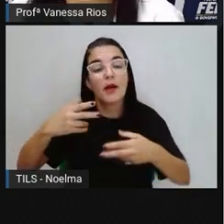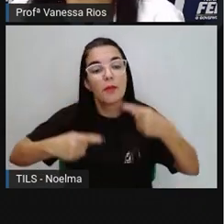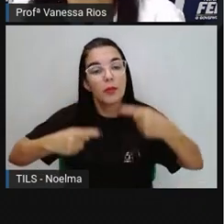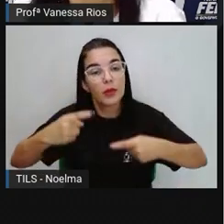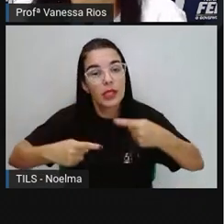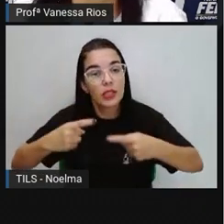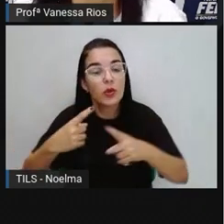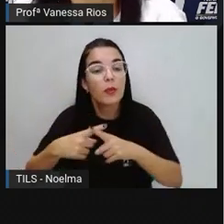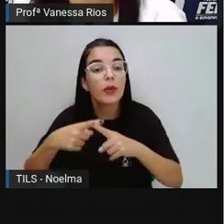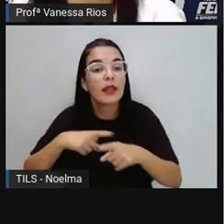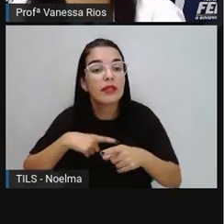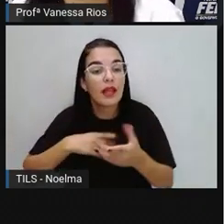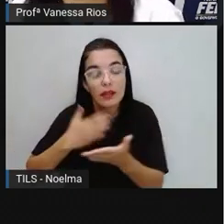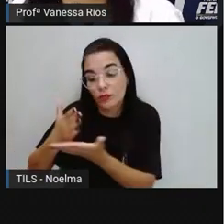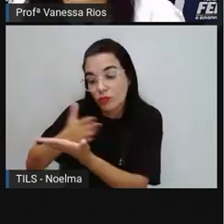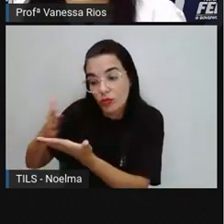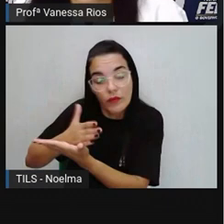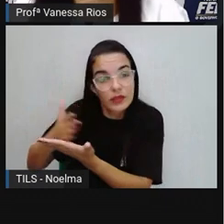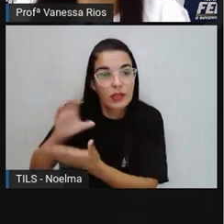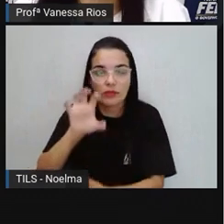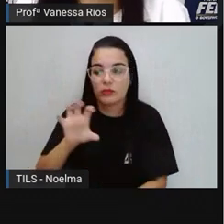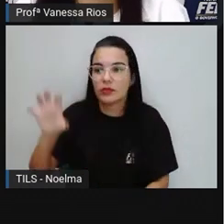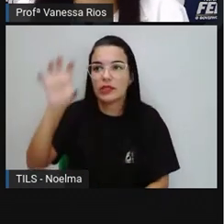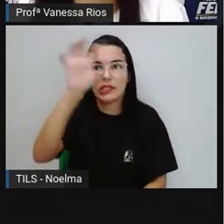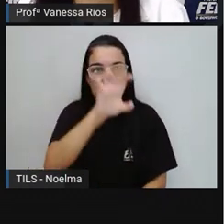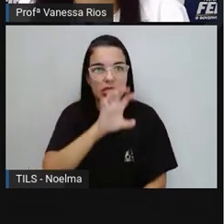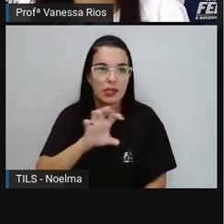território, divisão de espaço.